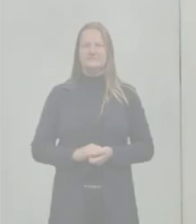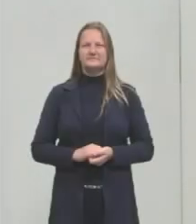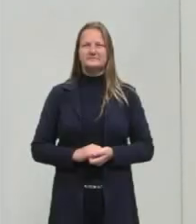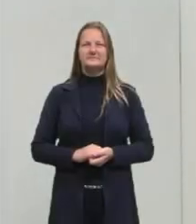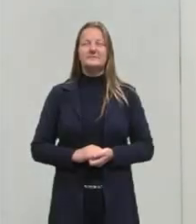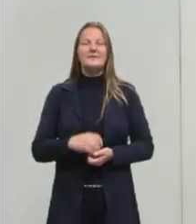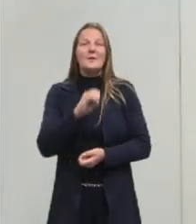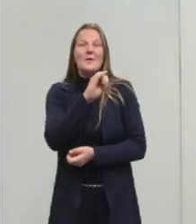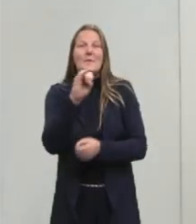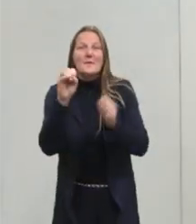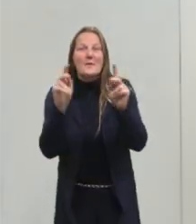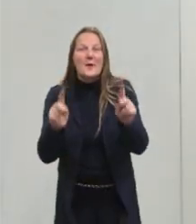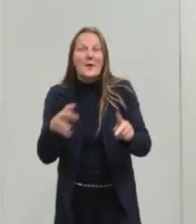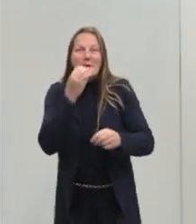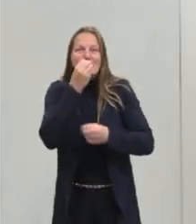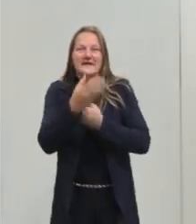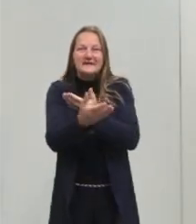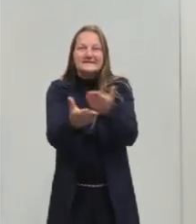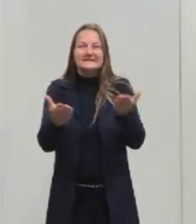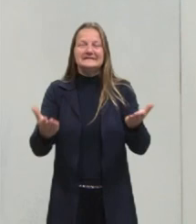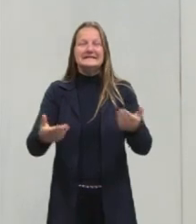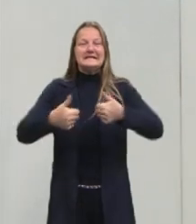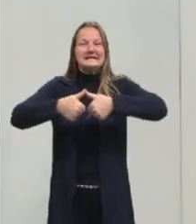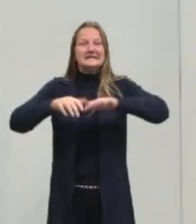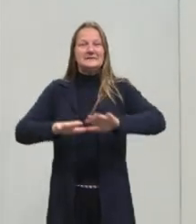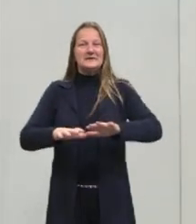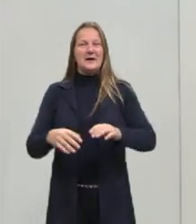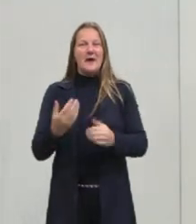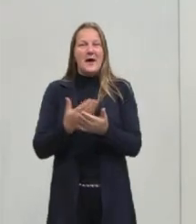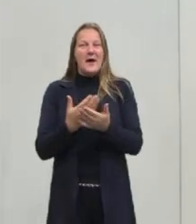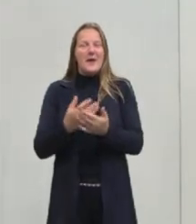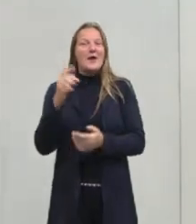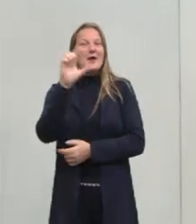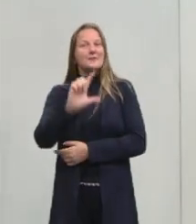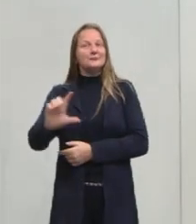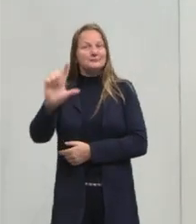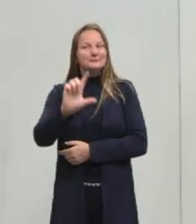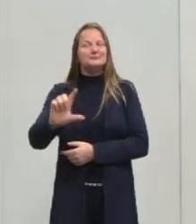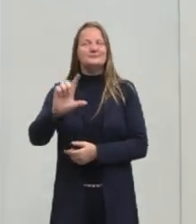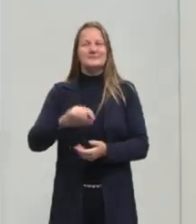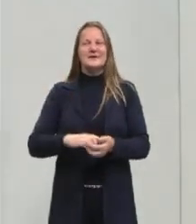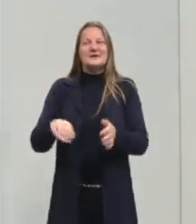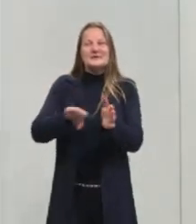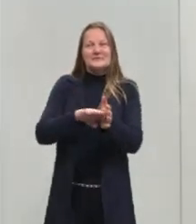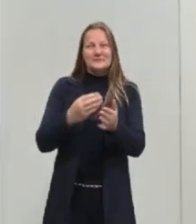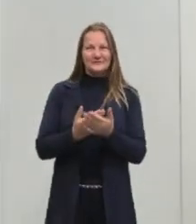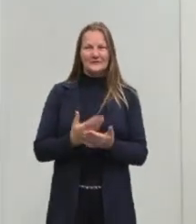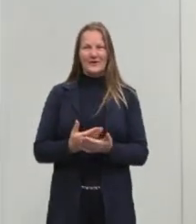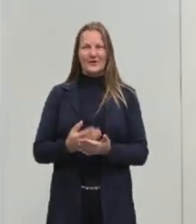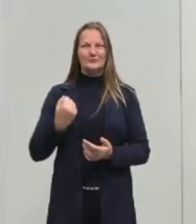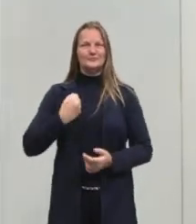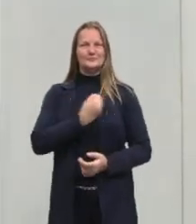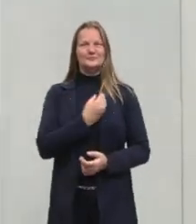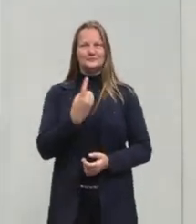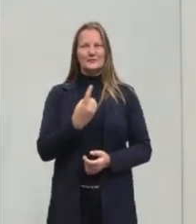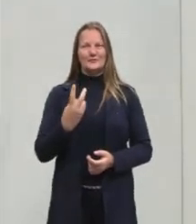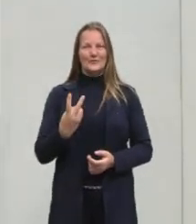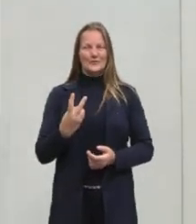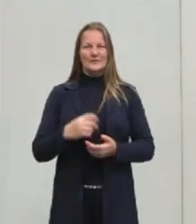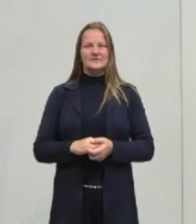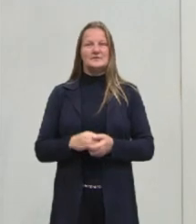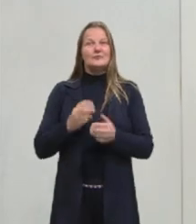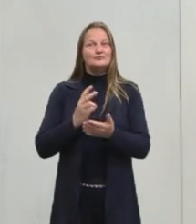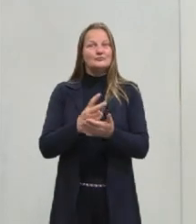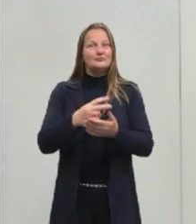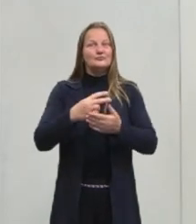Olá pessoal, tudo bem com vocês? Estamos aqui para mais uma aula de literatura. Chegamos então na aula 12 de literatura, que nessa